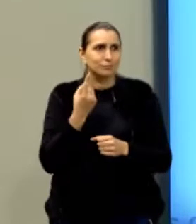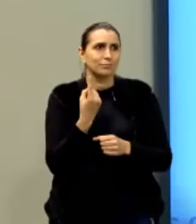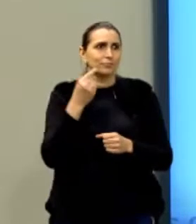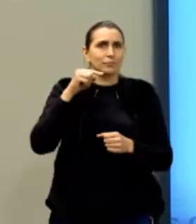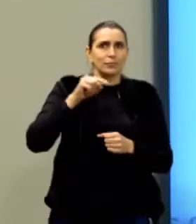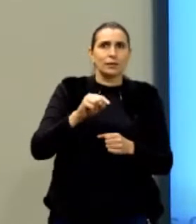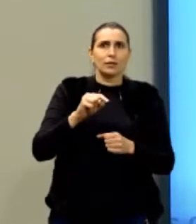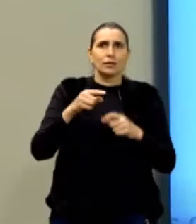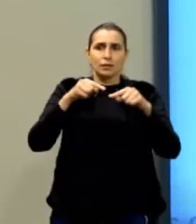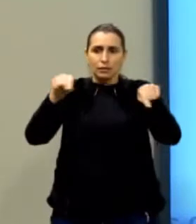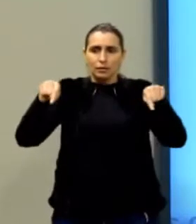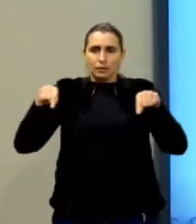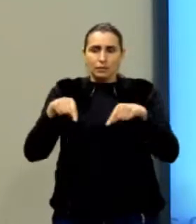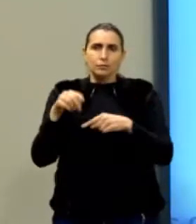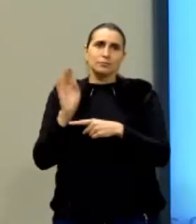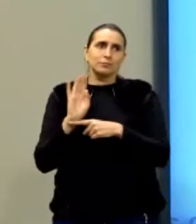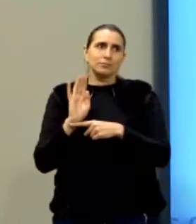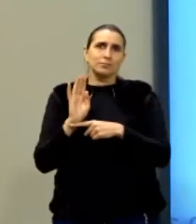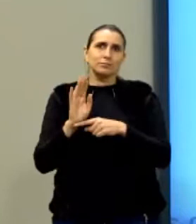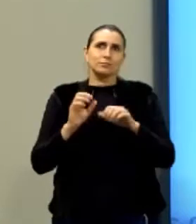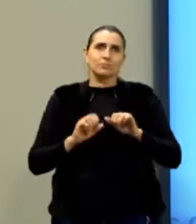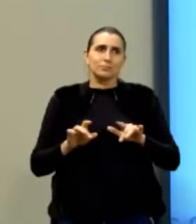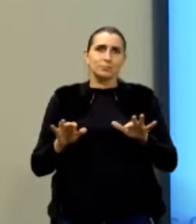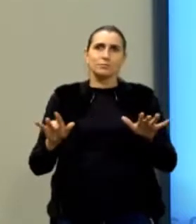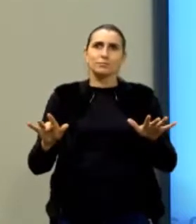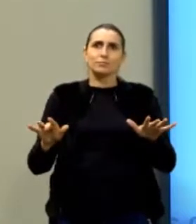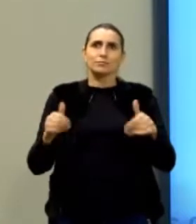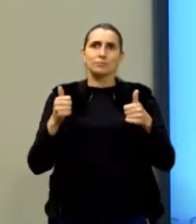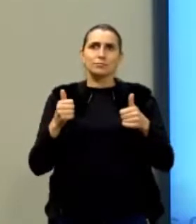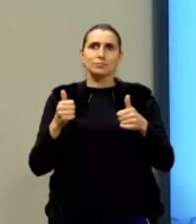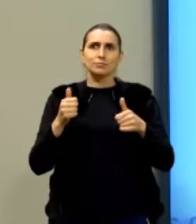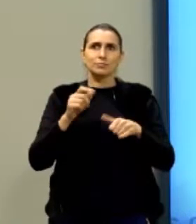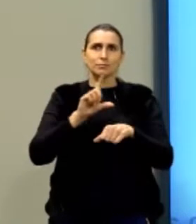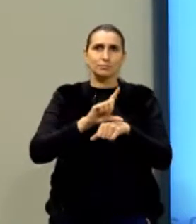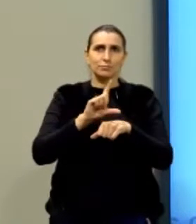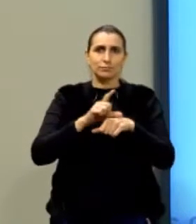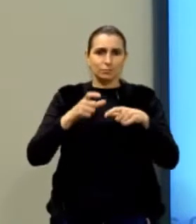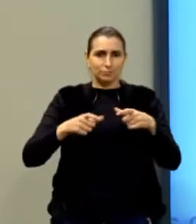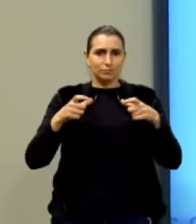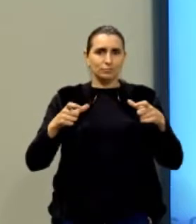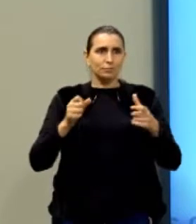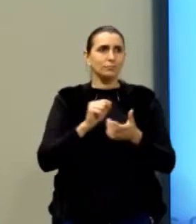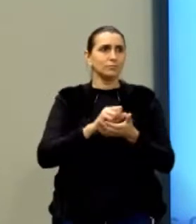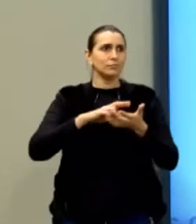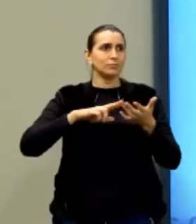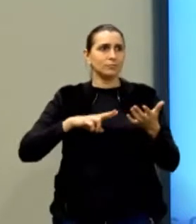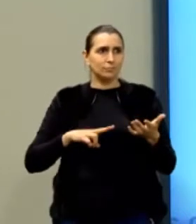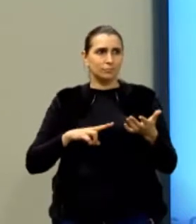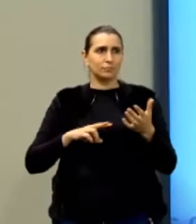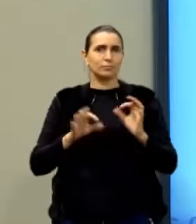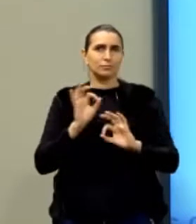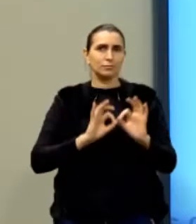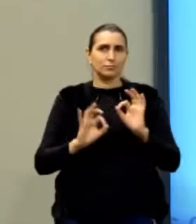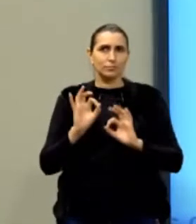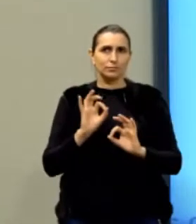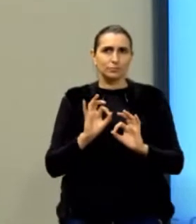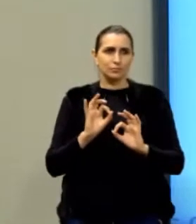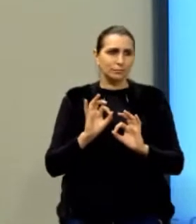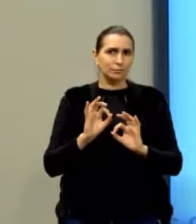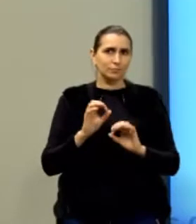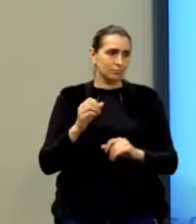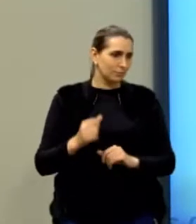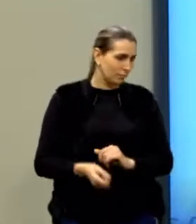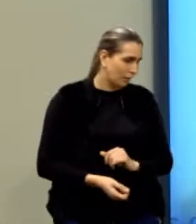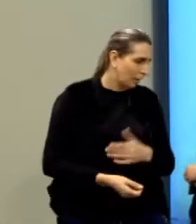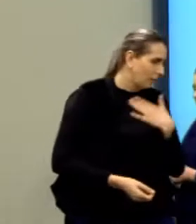salas. Com a expansão dos shoppings, centers, a atividade de exibição se reorganizou. O número